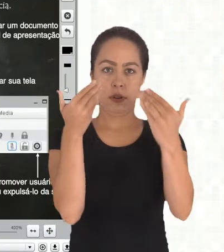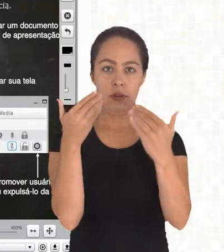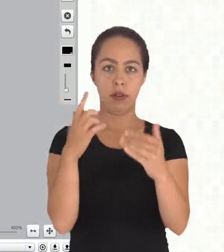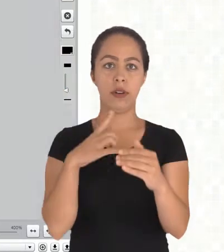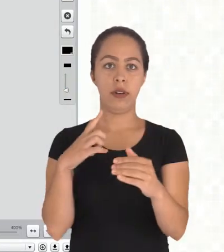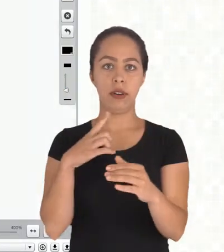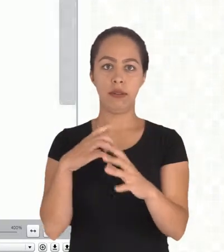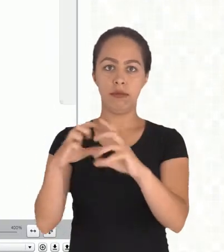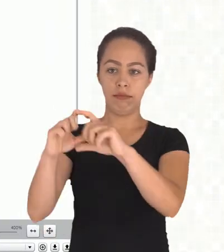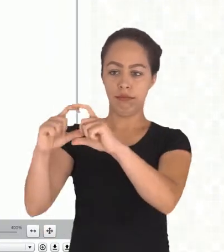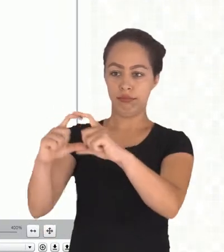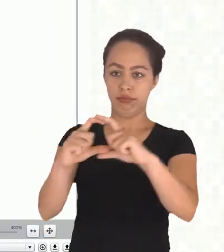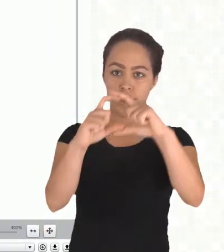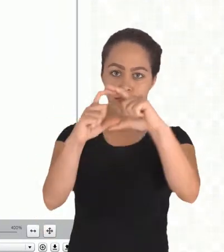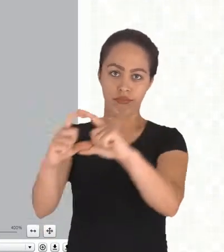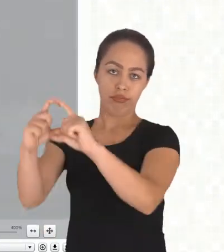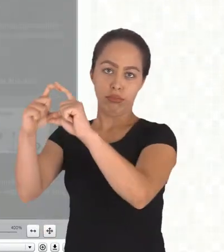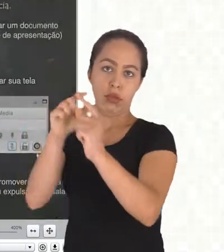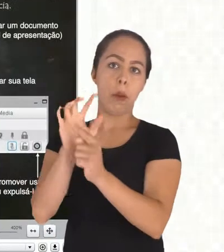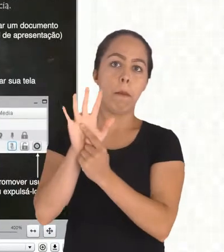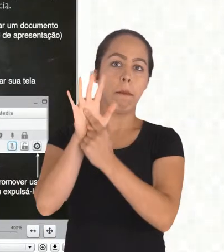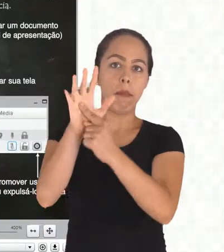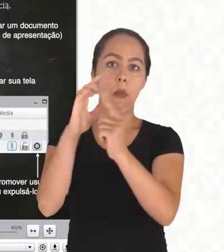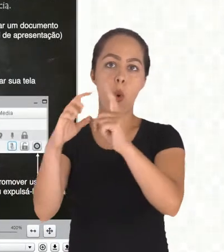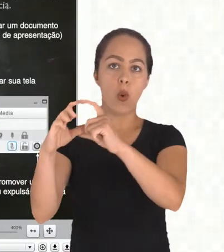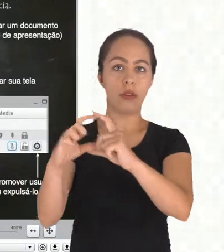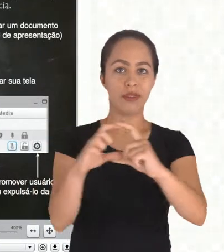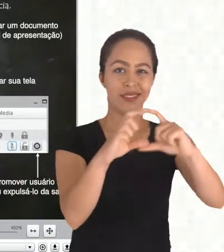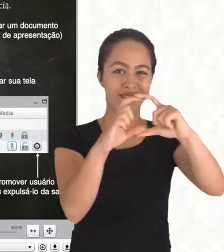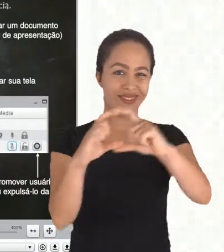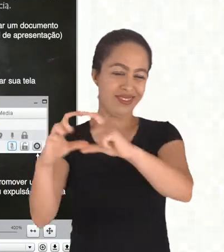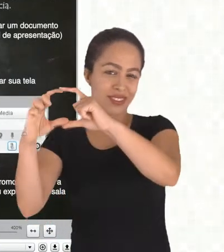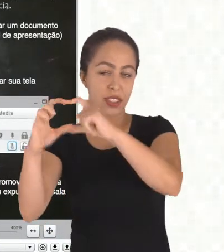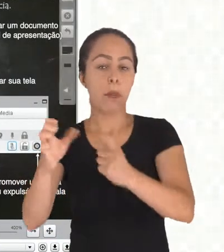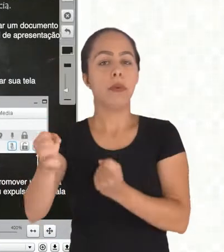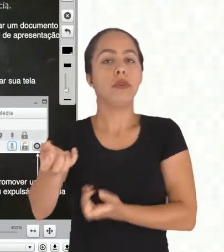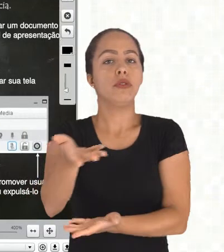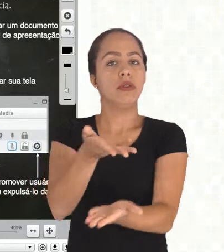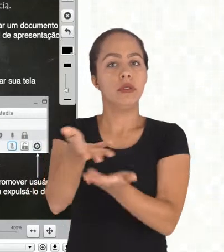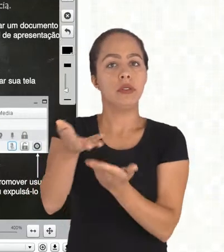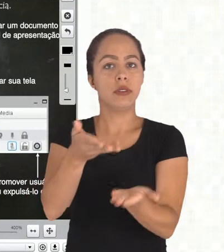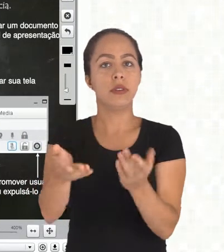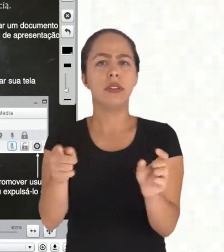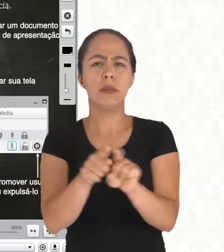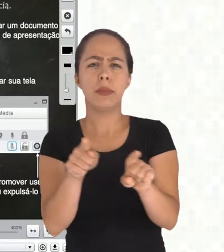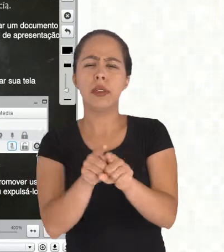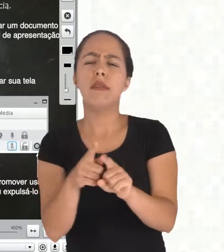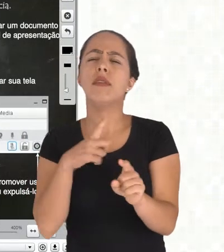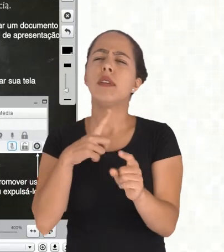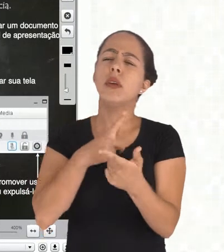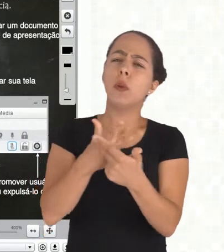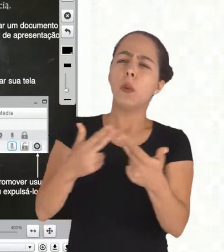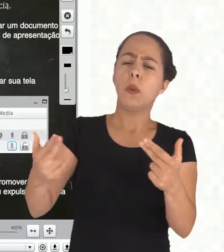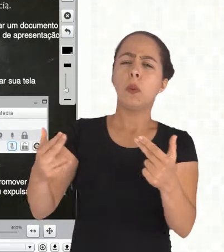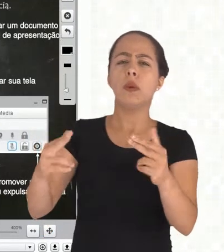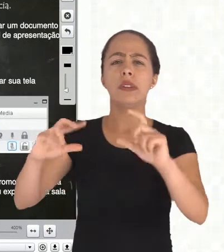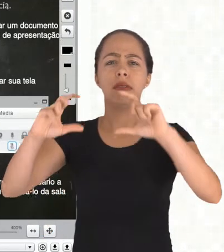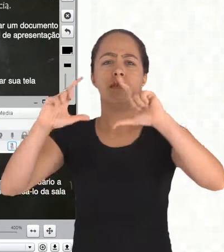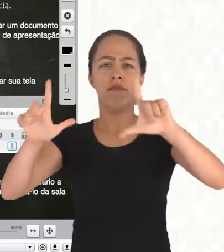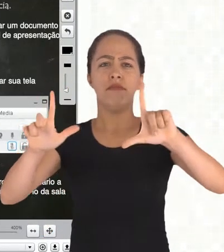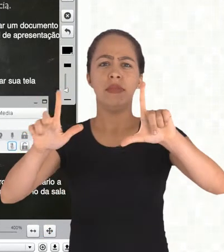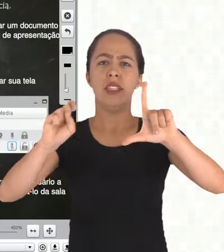e uma vez que passa o slide passa para todo mundo que está assistindo tá certo? só quem é o apresentador